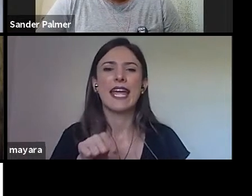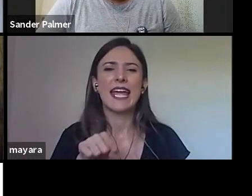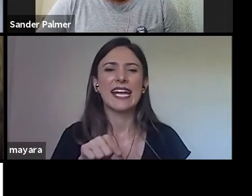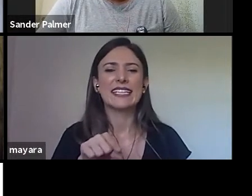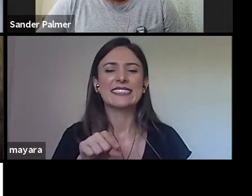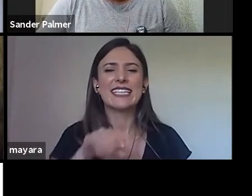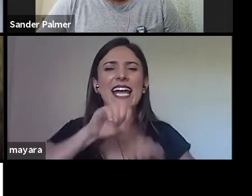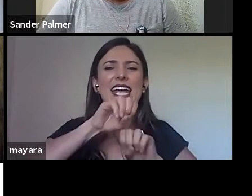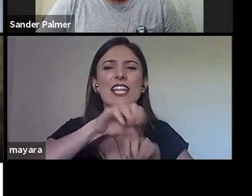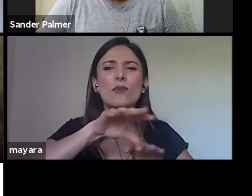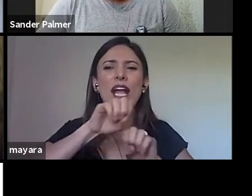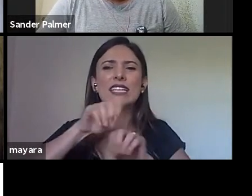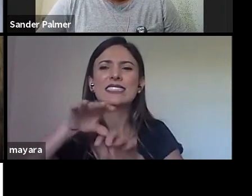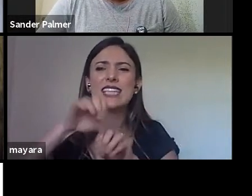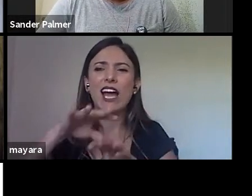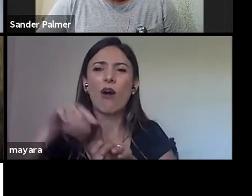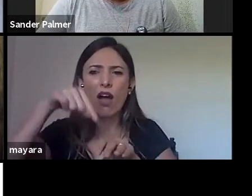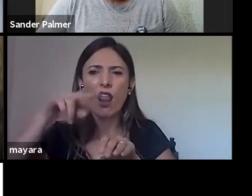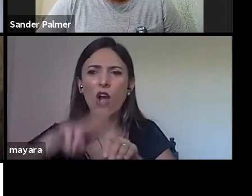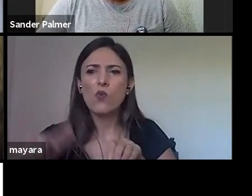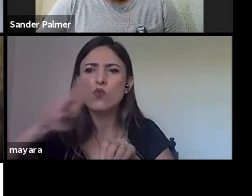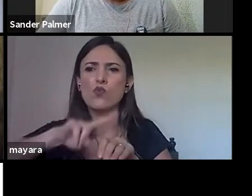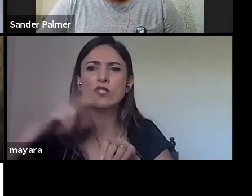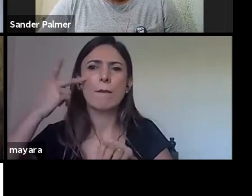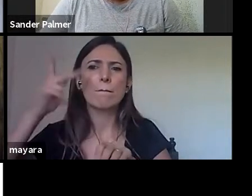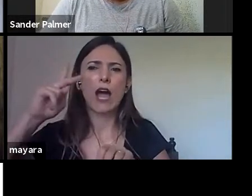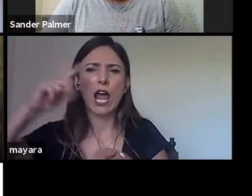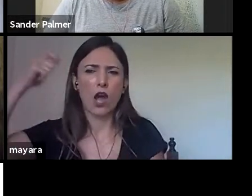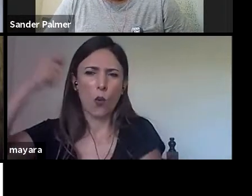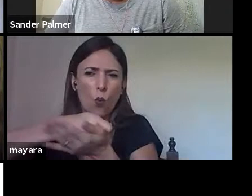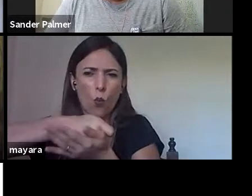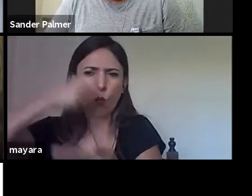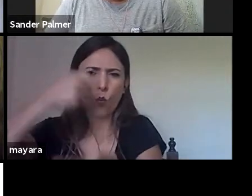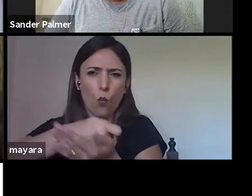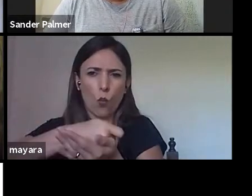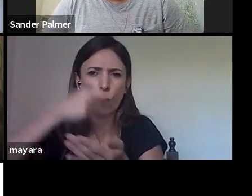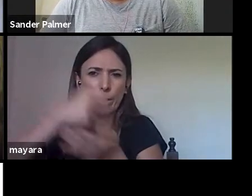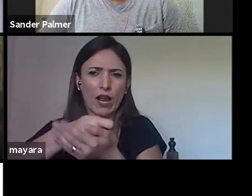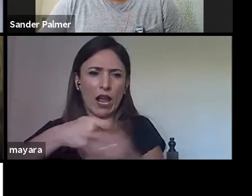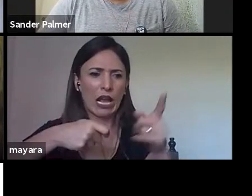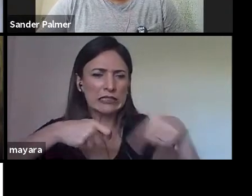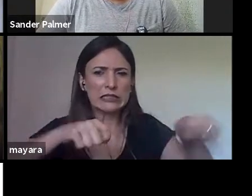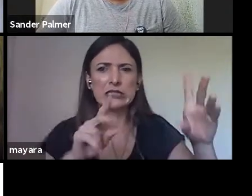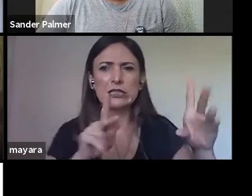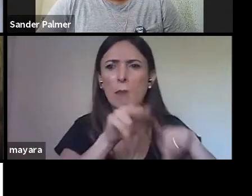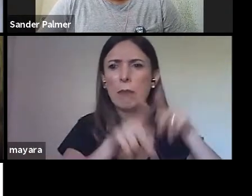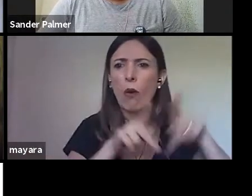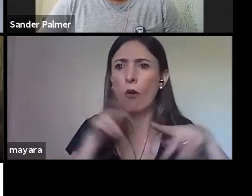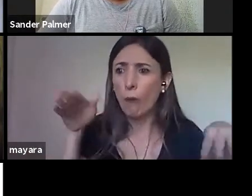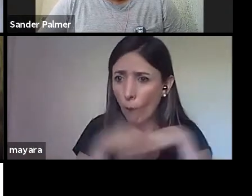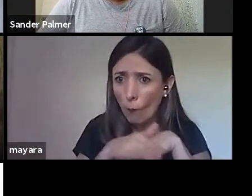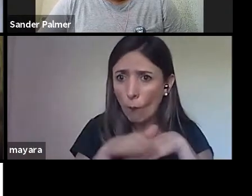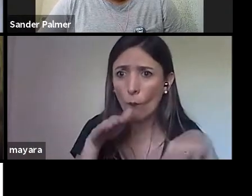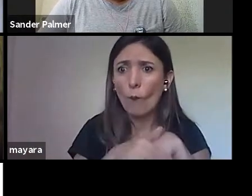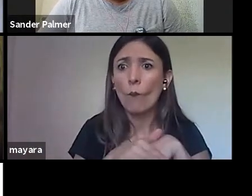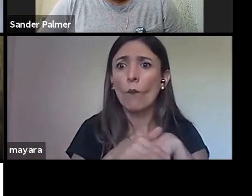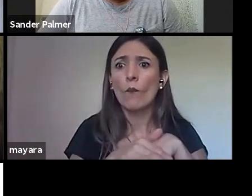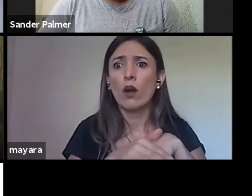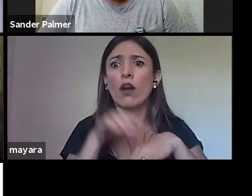enquanto instrumento dominador, e que faz com que esses povos sejam realmente